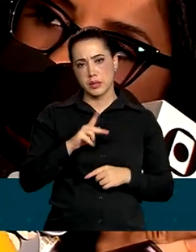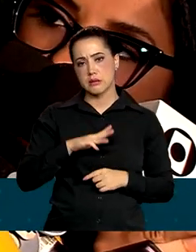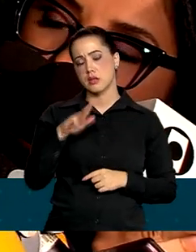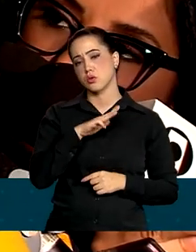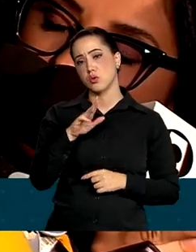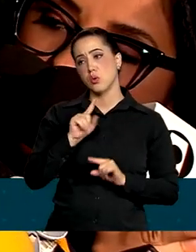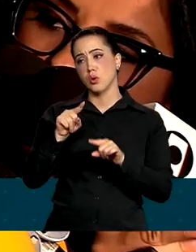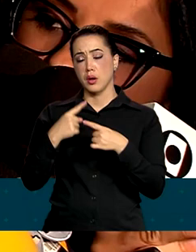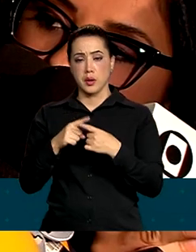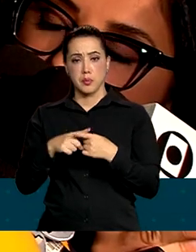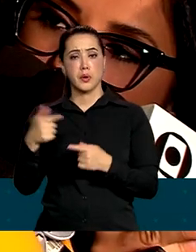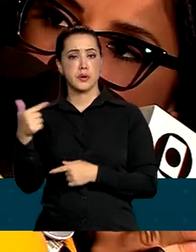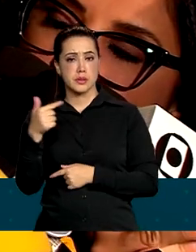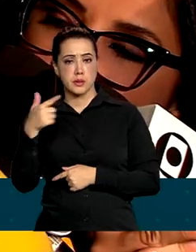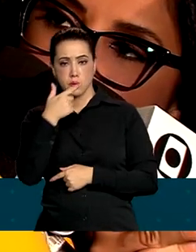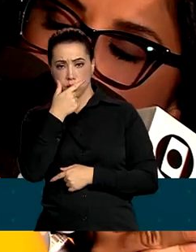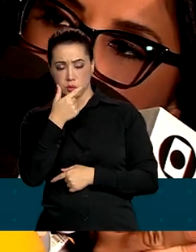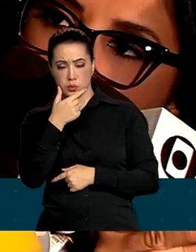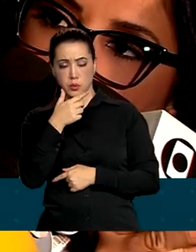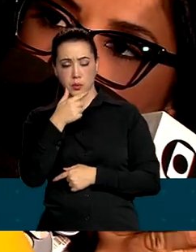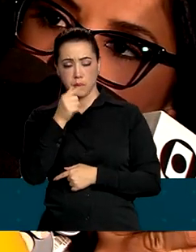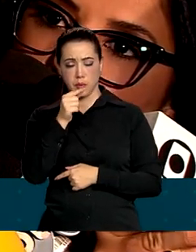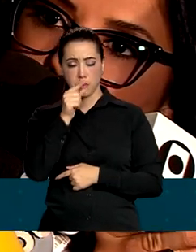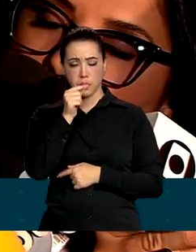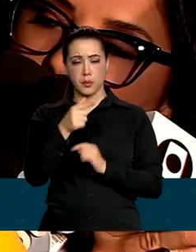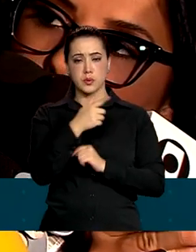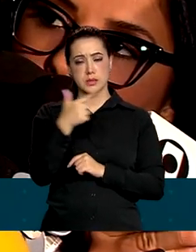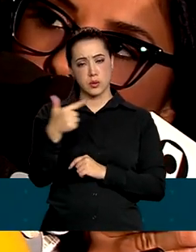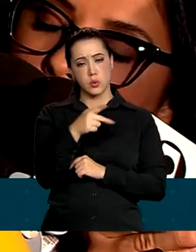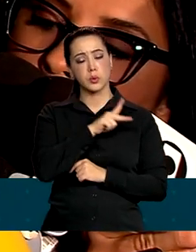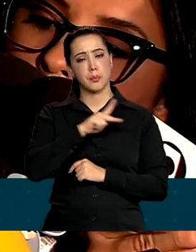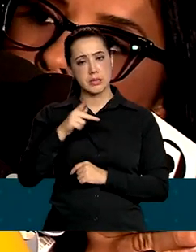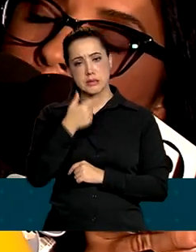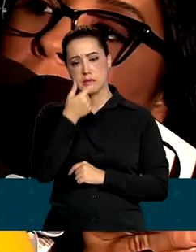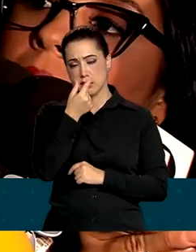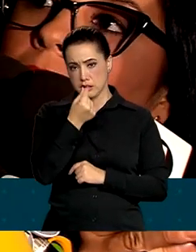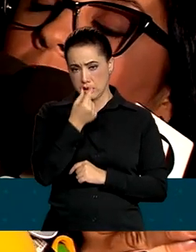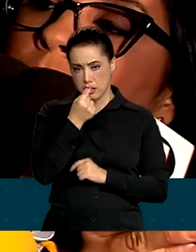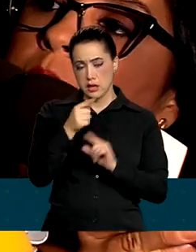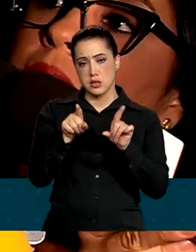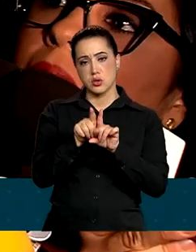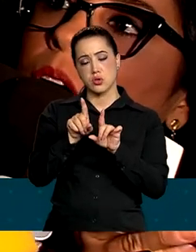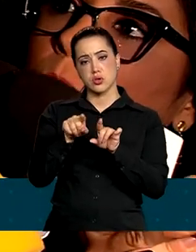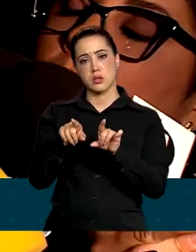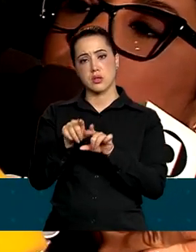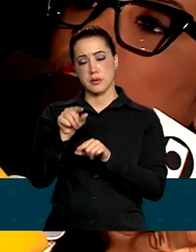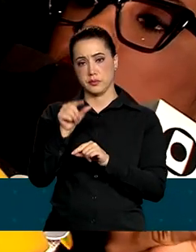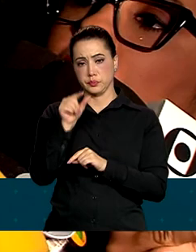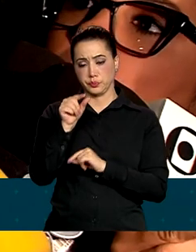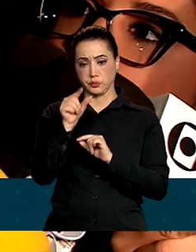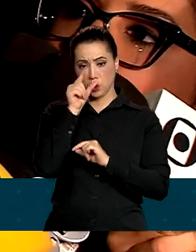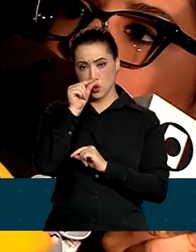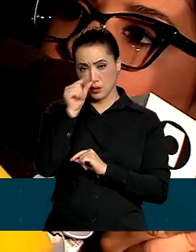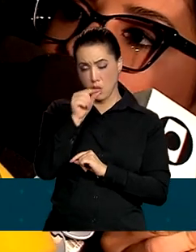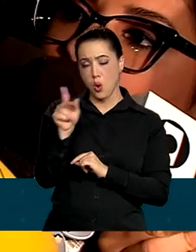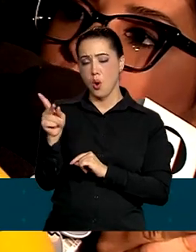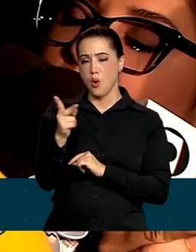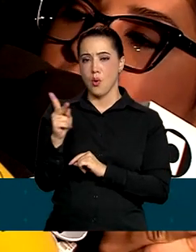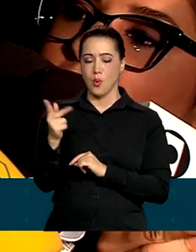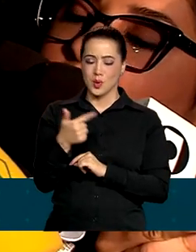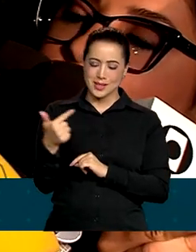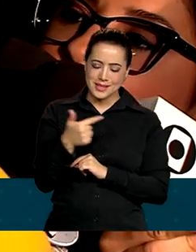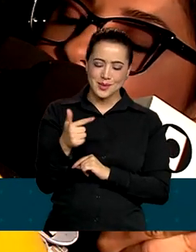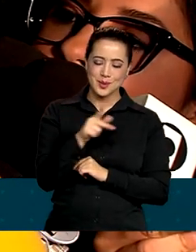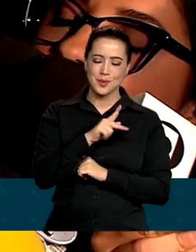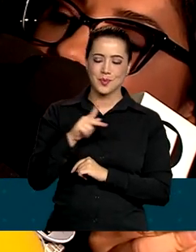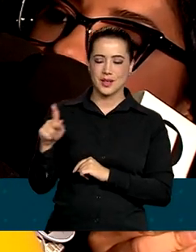pauta importante. Outras têm questões internas, que vão continuar a discussão. E regras que está, o ministro, acho que dá para antecipar a Calma, então.